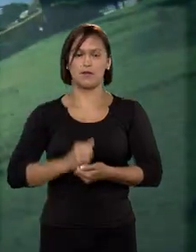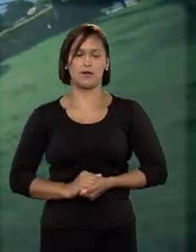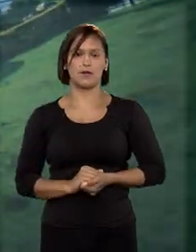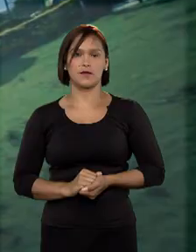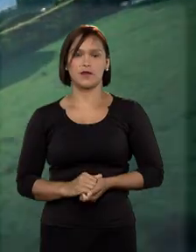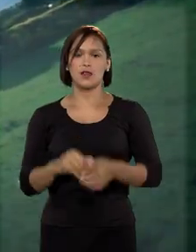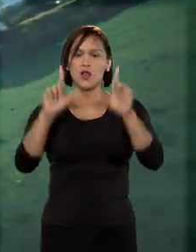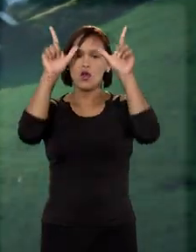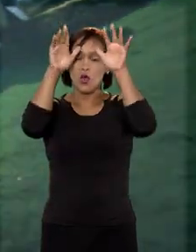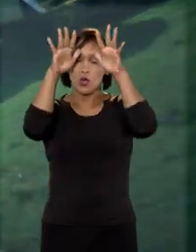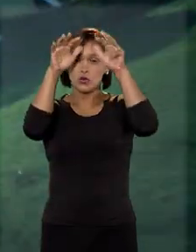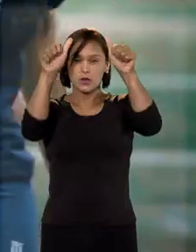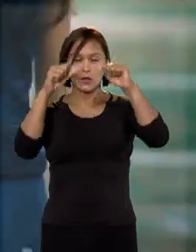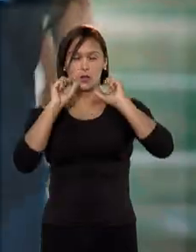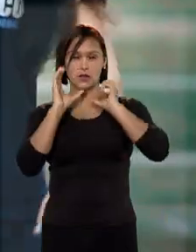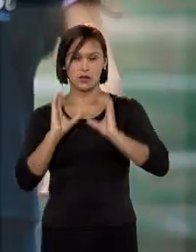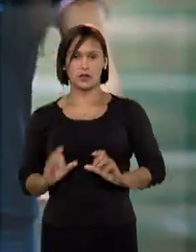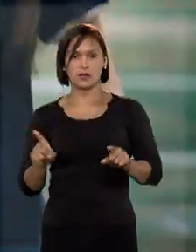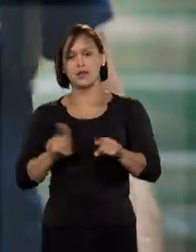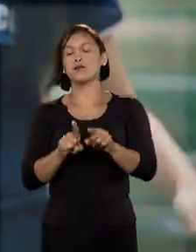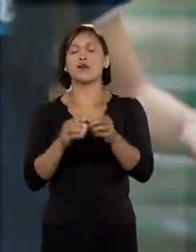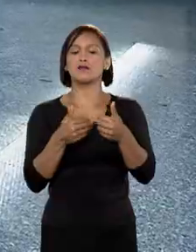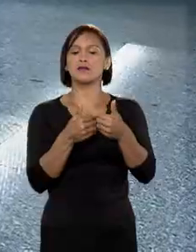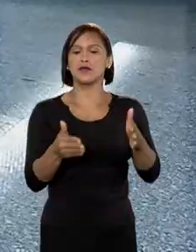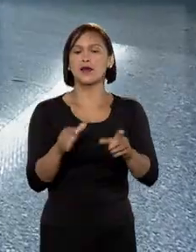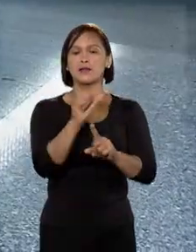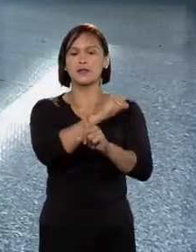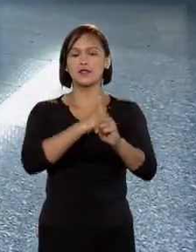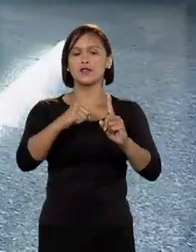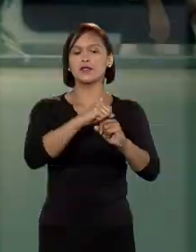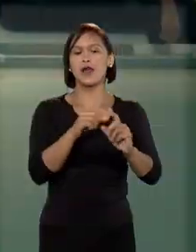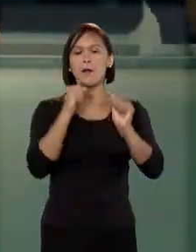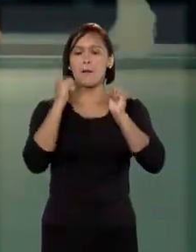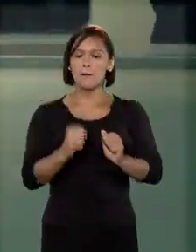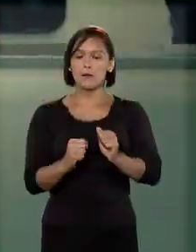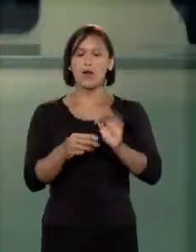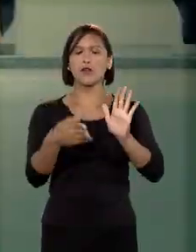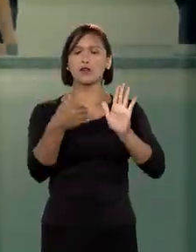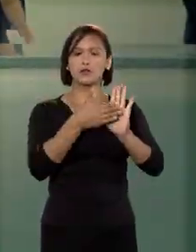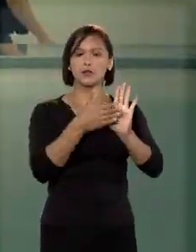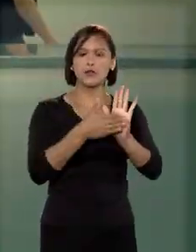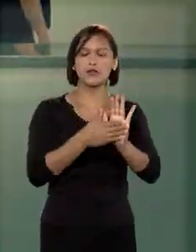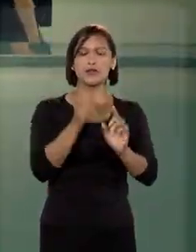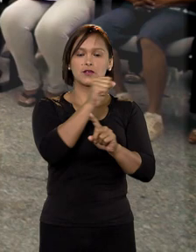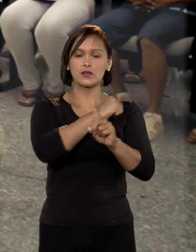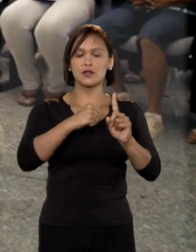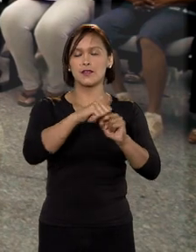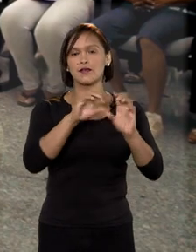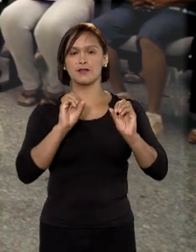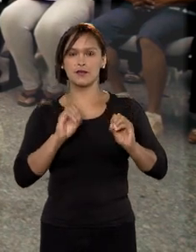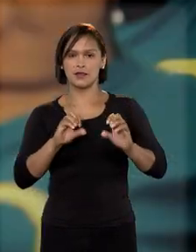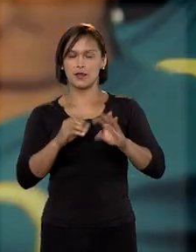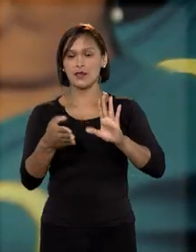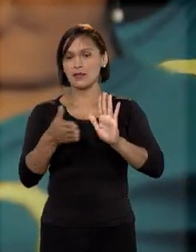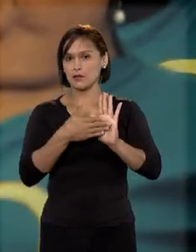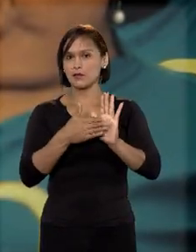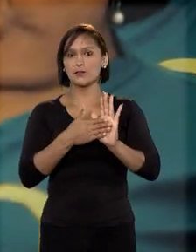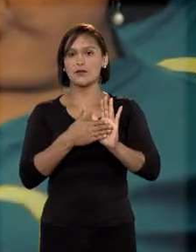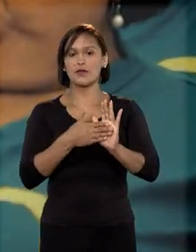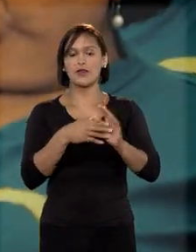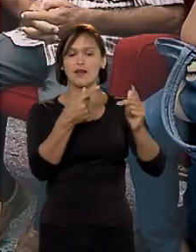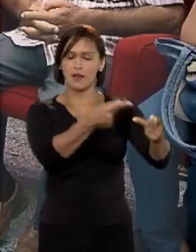O Tribunal da Cidadania também abre as portas para a comunidade, por meio de diversos projetos sociais e educativos.